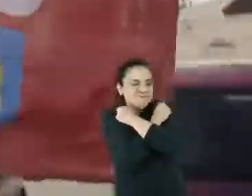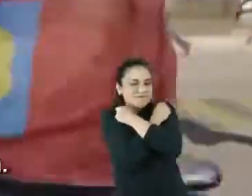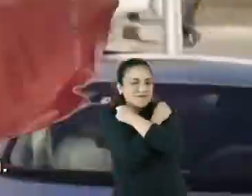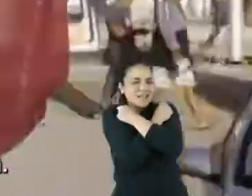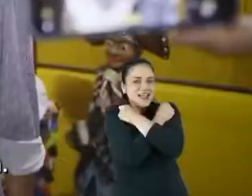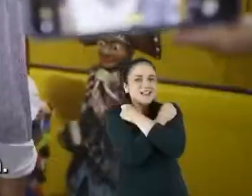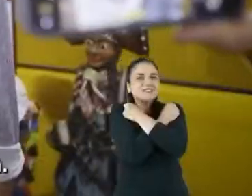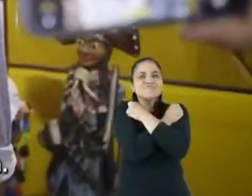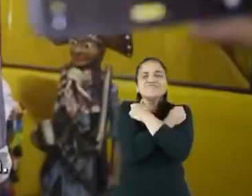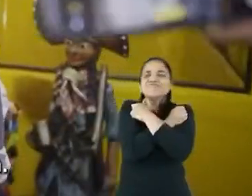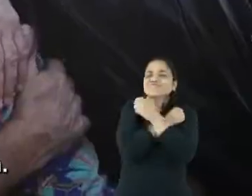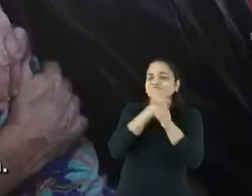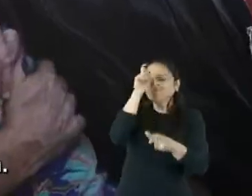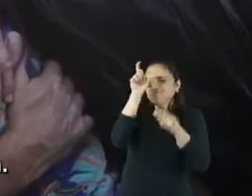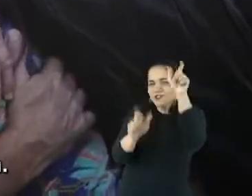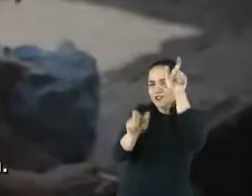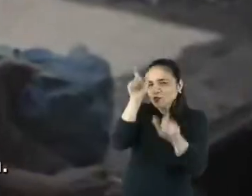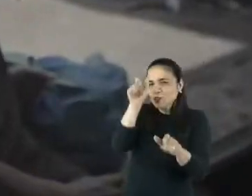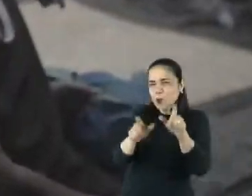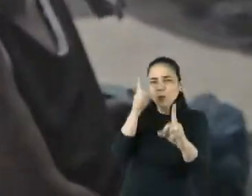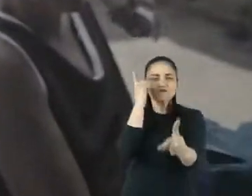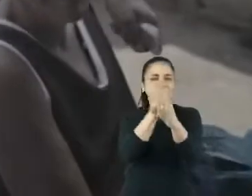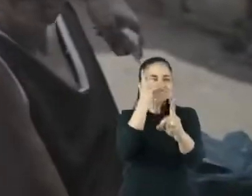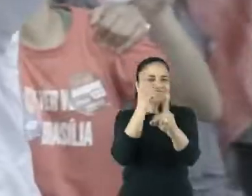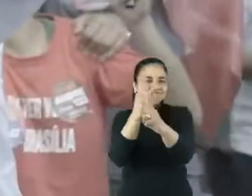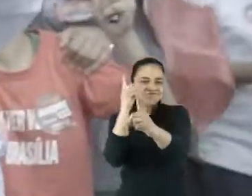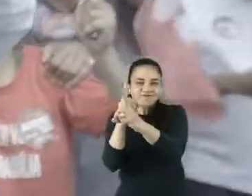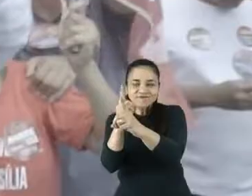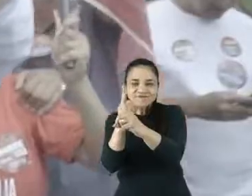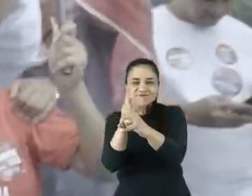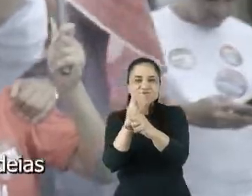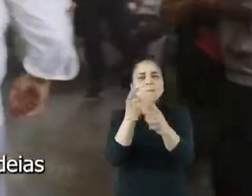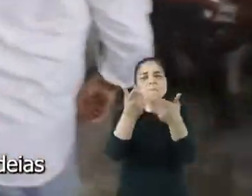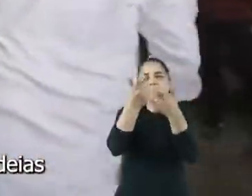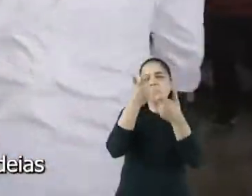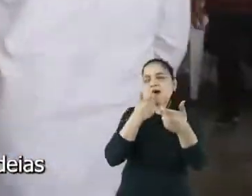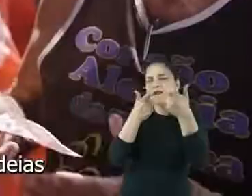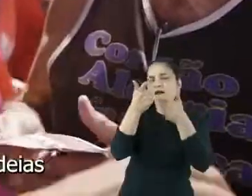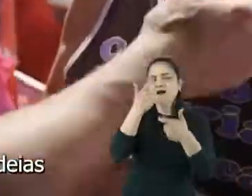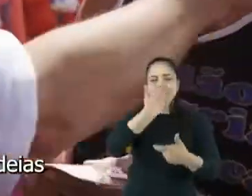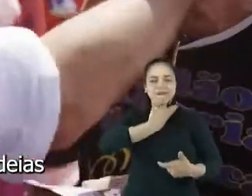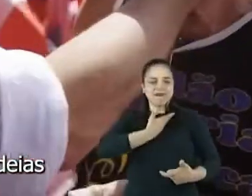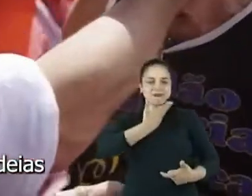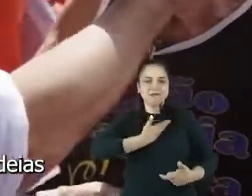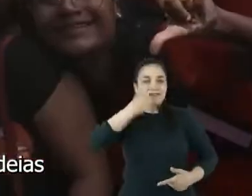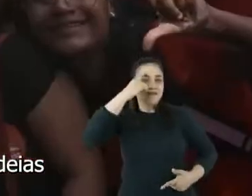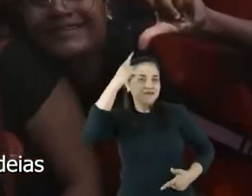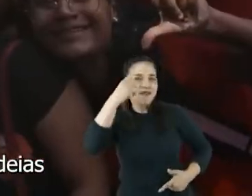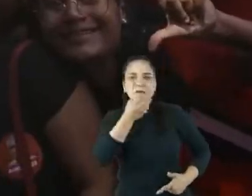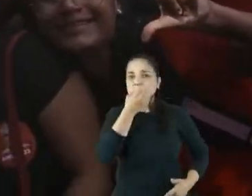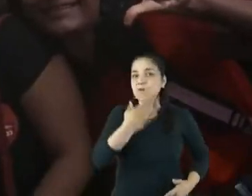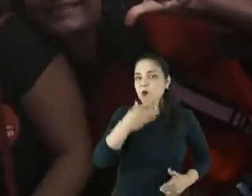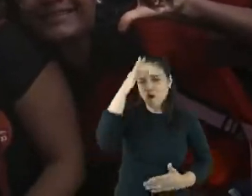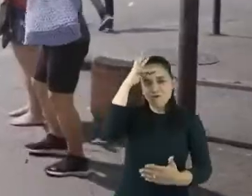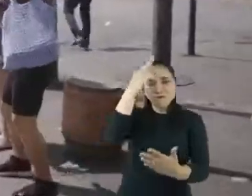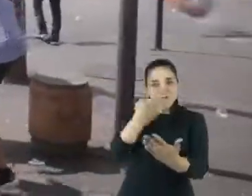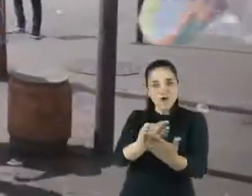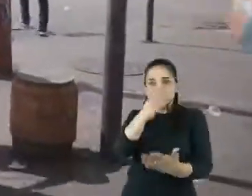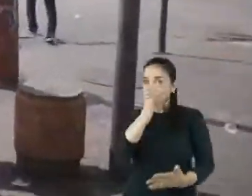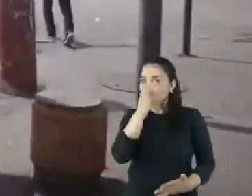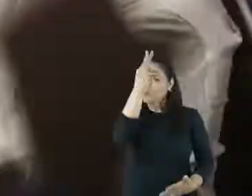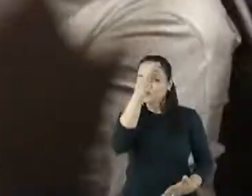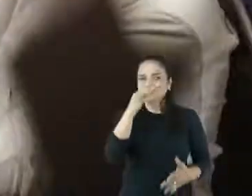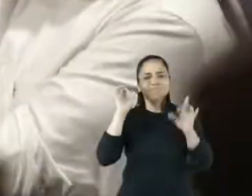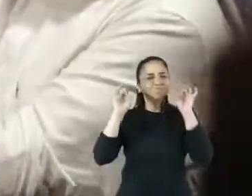abraço que recebi nessa nossa caminhada. E eu encontrei muita gente, gente com uma palavra amiga, boas ideias e muita